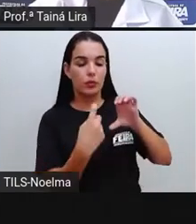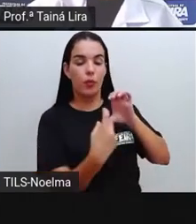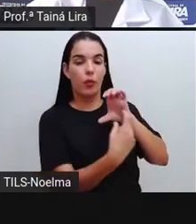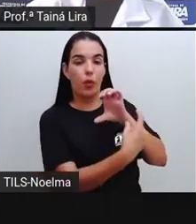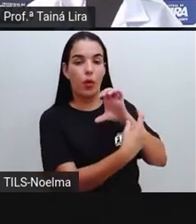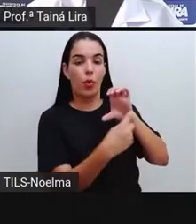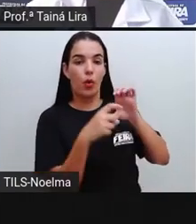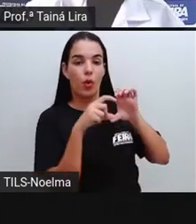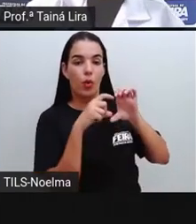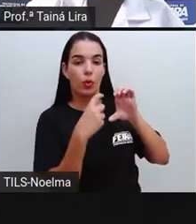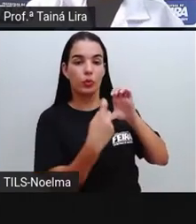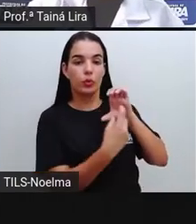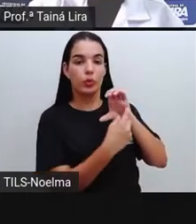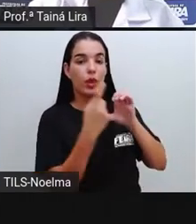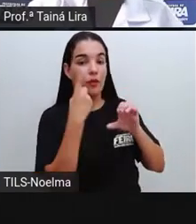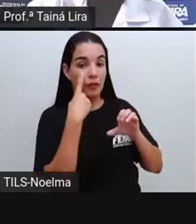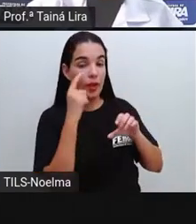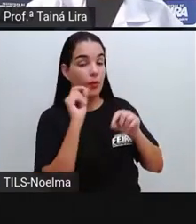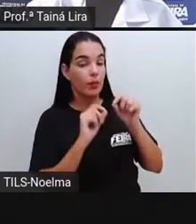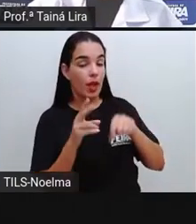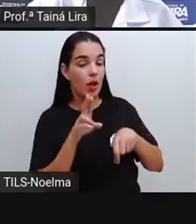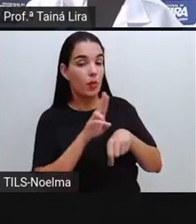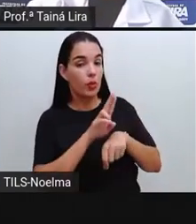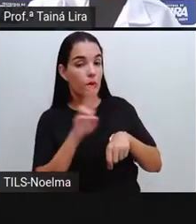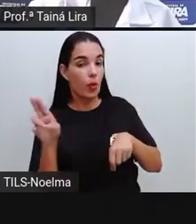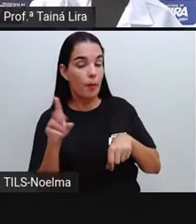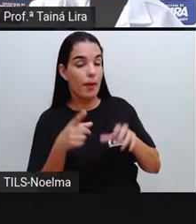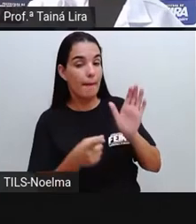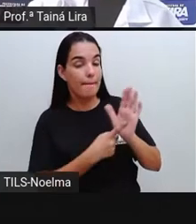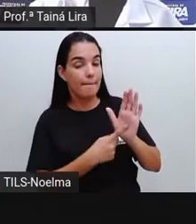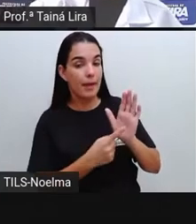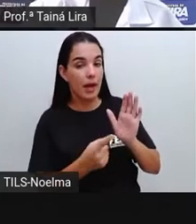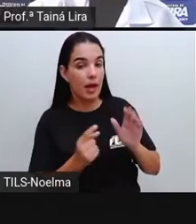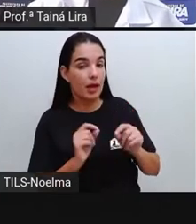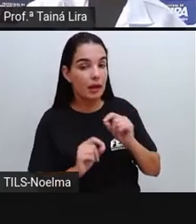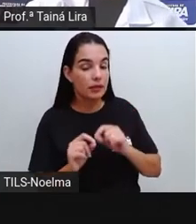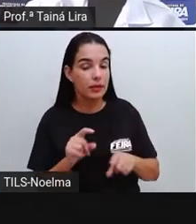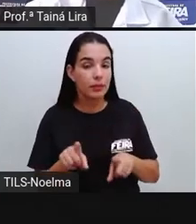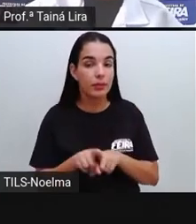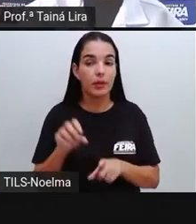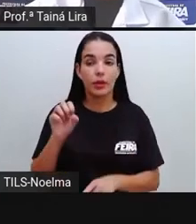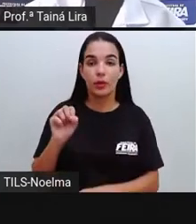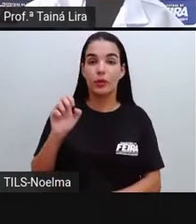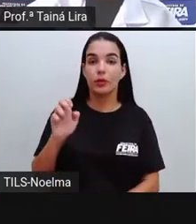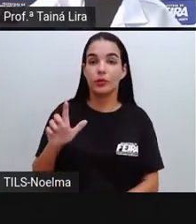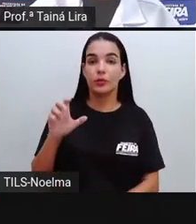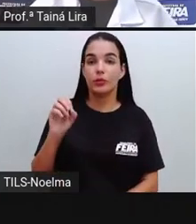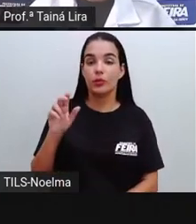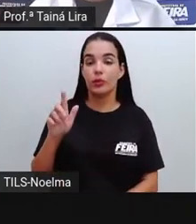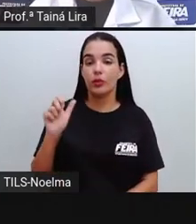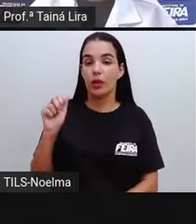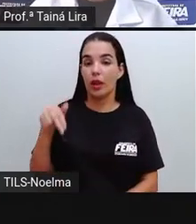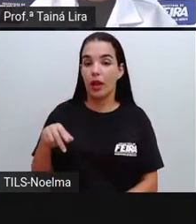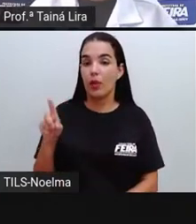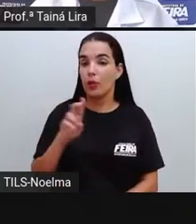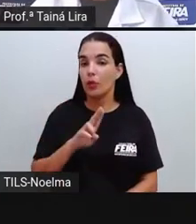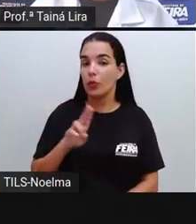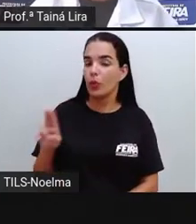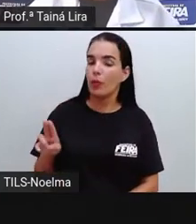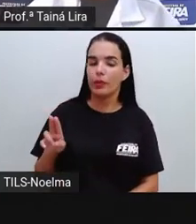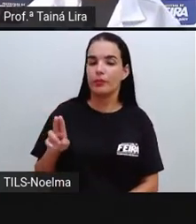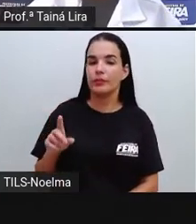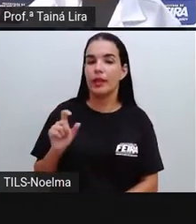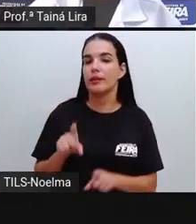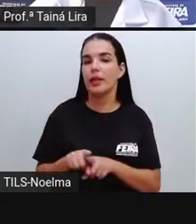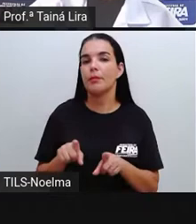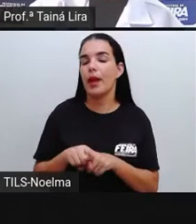vê o nome da marca e também o slogan, né? A gente tem o nome do produto, a marca e também o slogan,